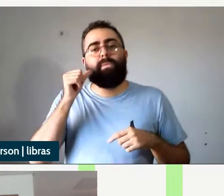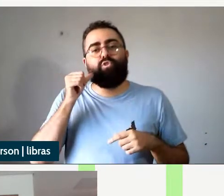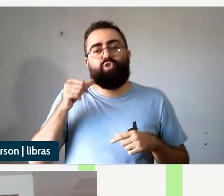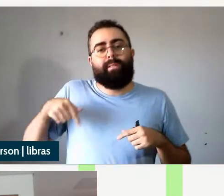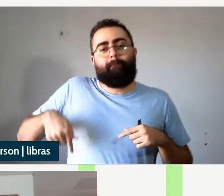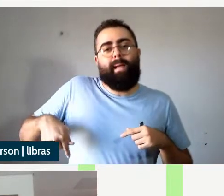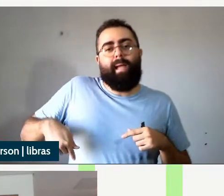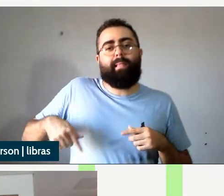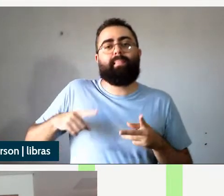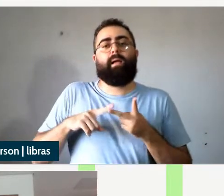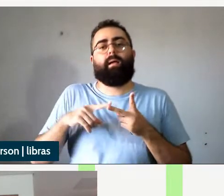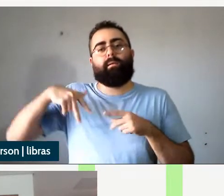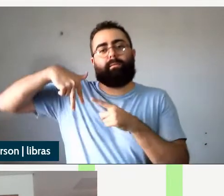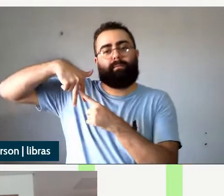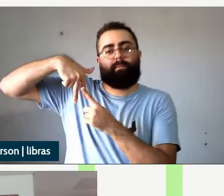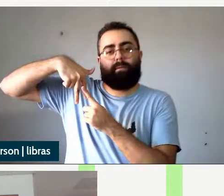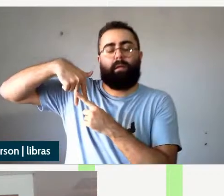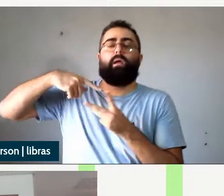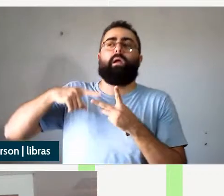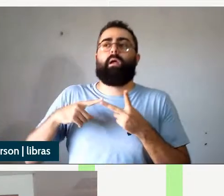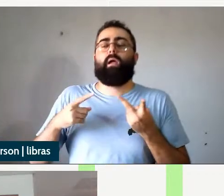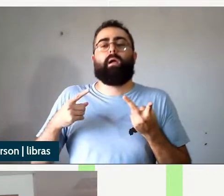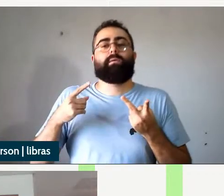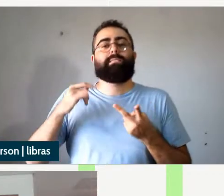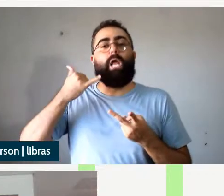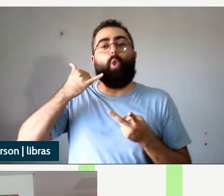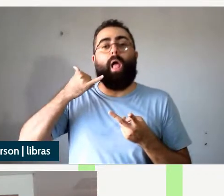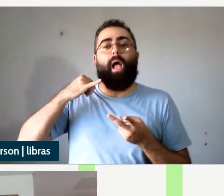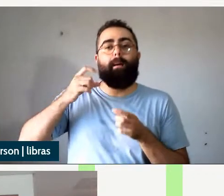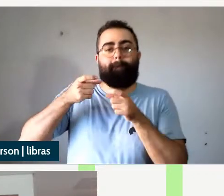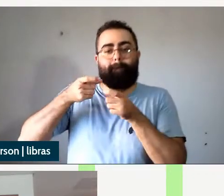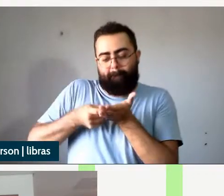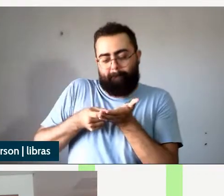e isso é desmembrado em duas posições